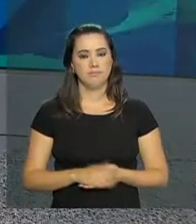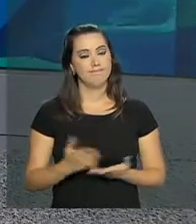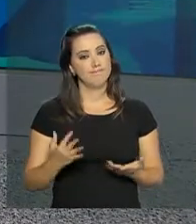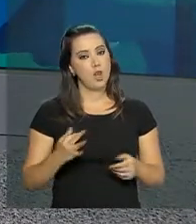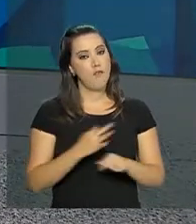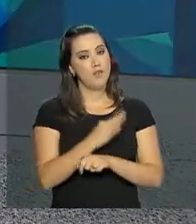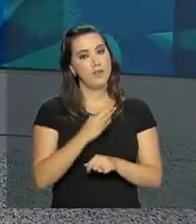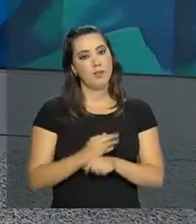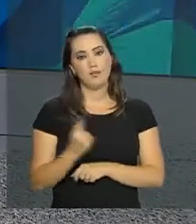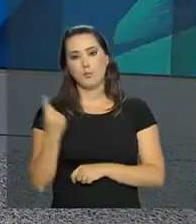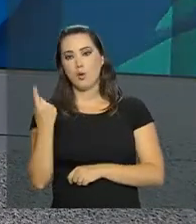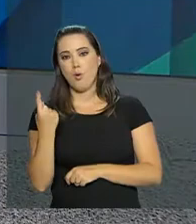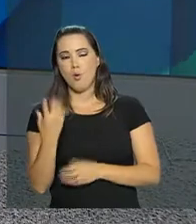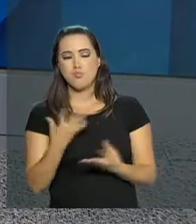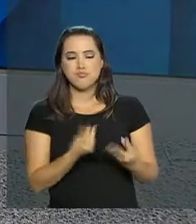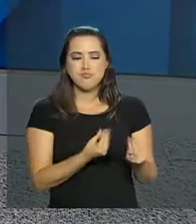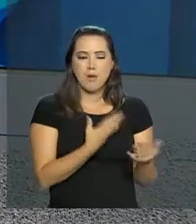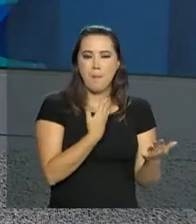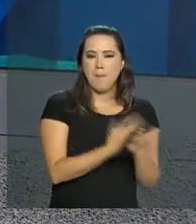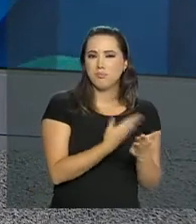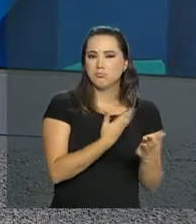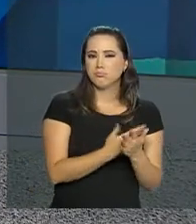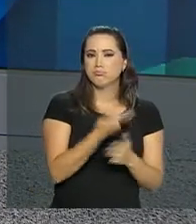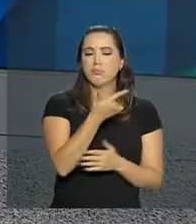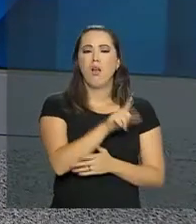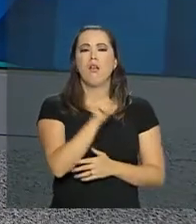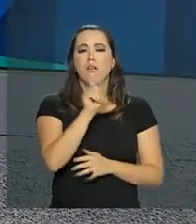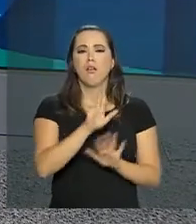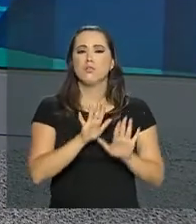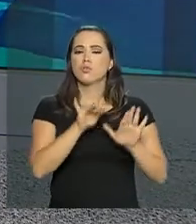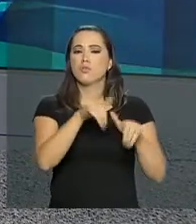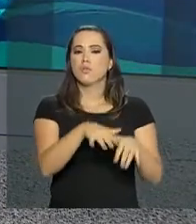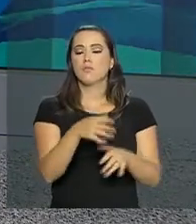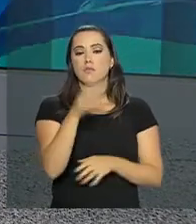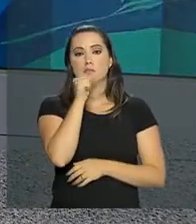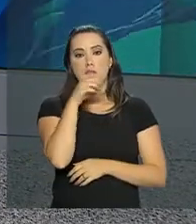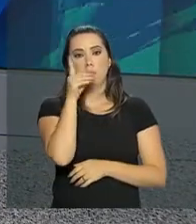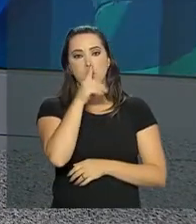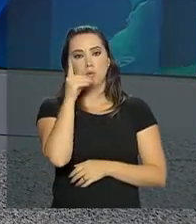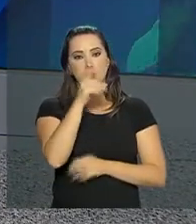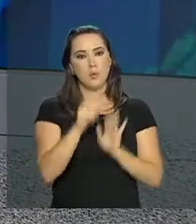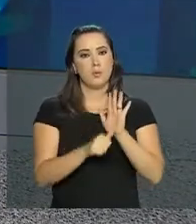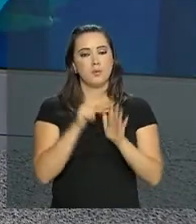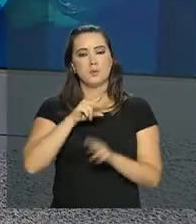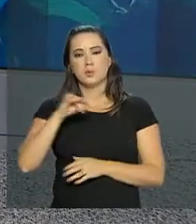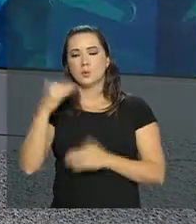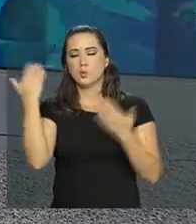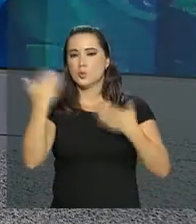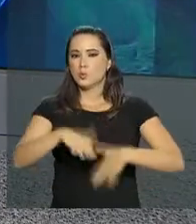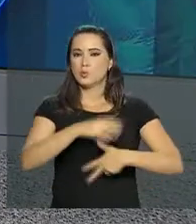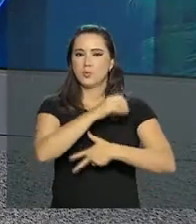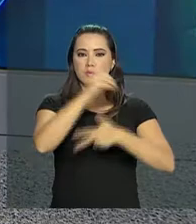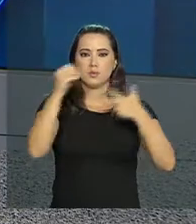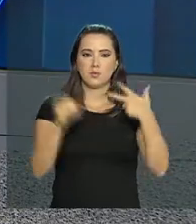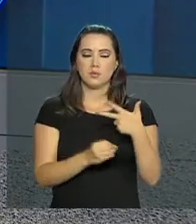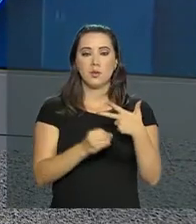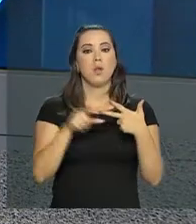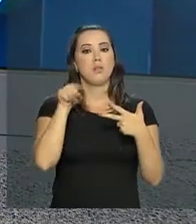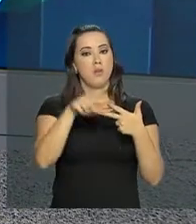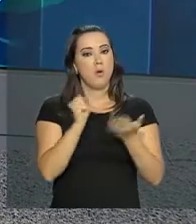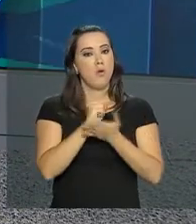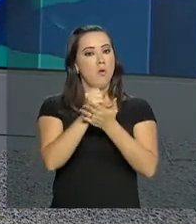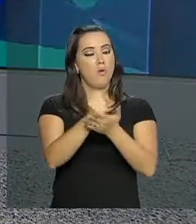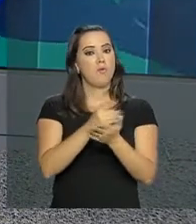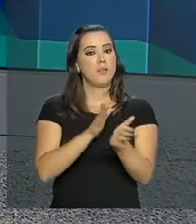Feriado para uns e muito estudo para outros, este fim de semana tem também o primeiro dia de provas do Enem. E o exame